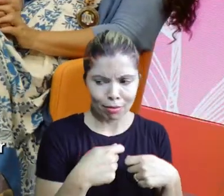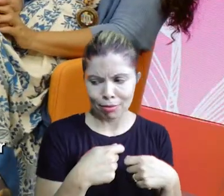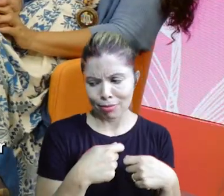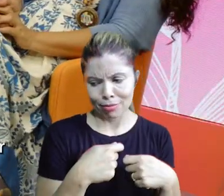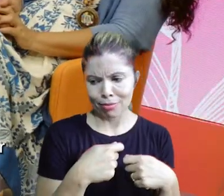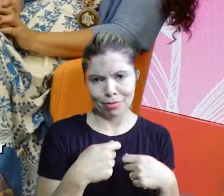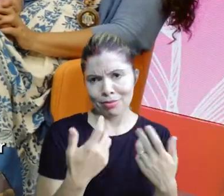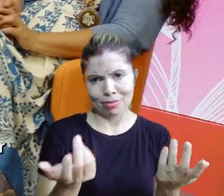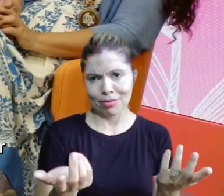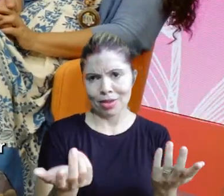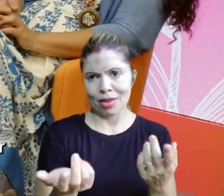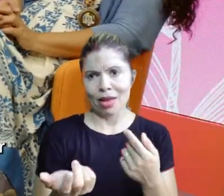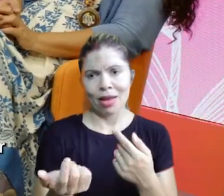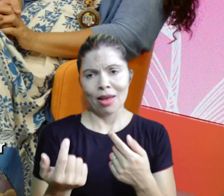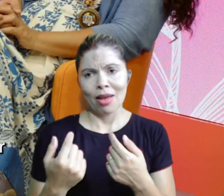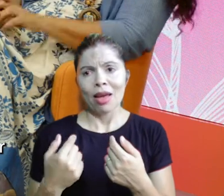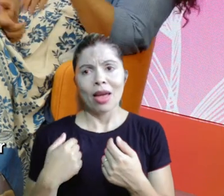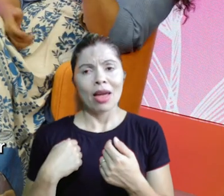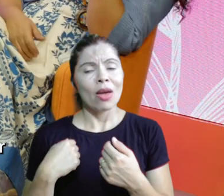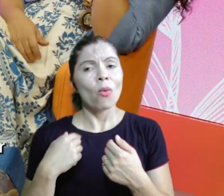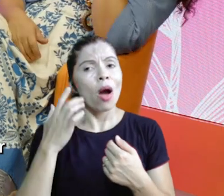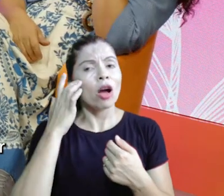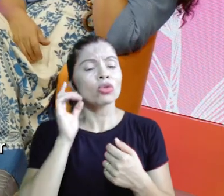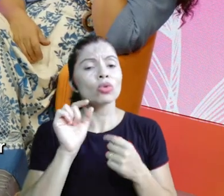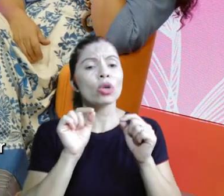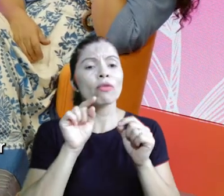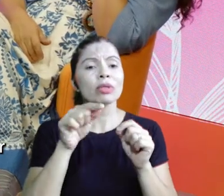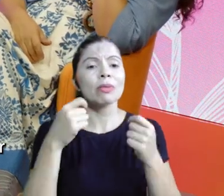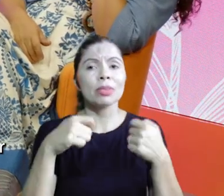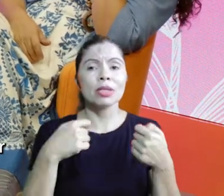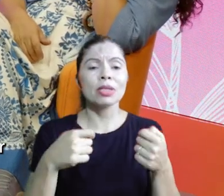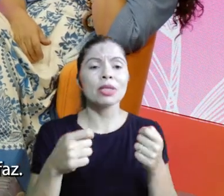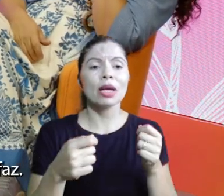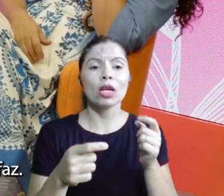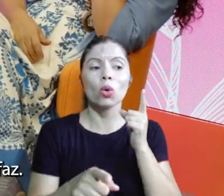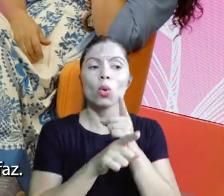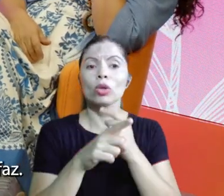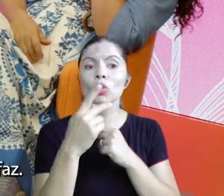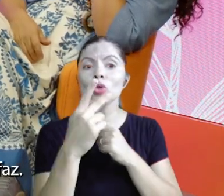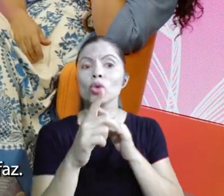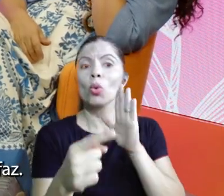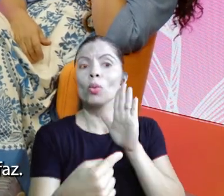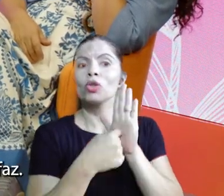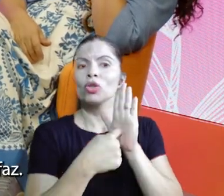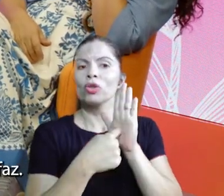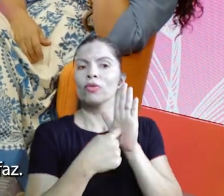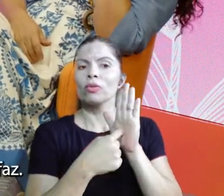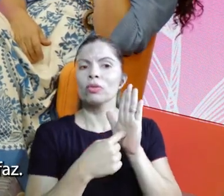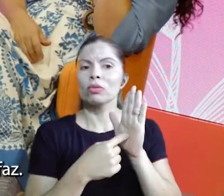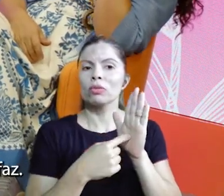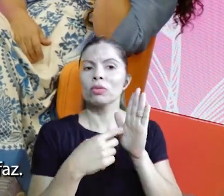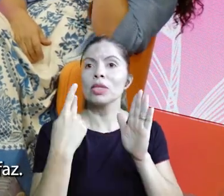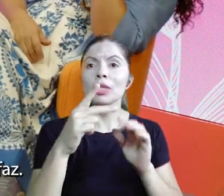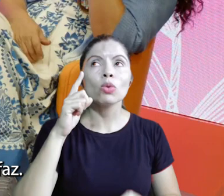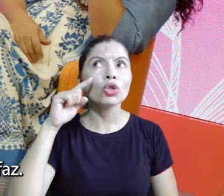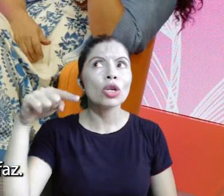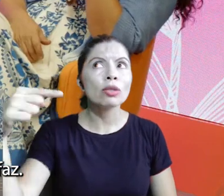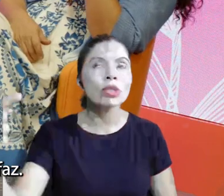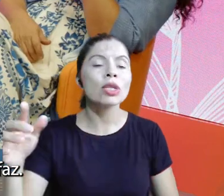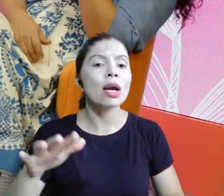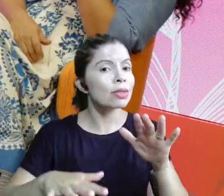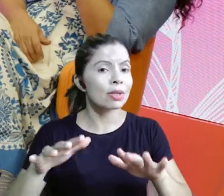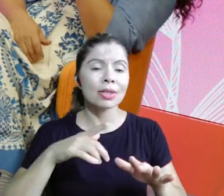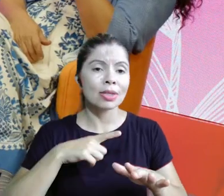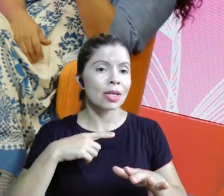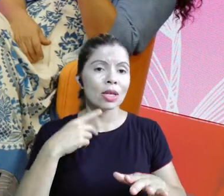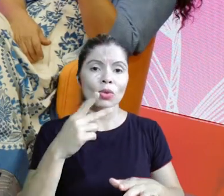nossa conversa eu acho que você tem que encontrar o seu propósito e o seu propósito ele está no seu dia a dia no que você gosta no